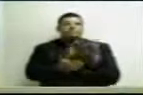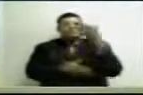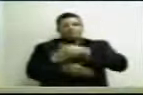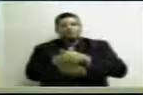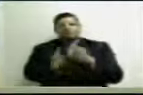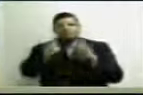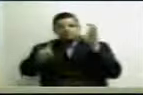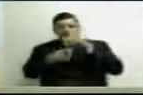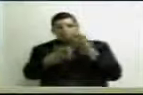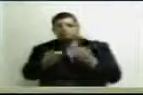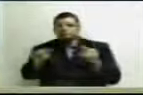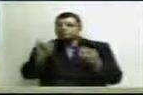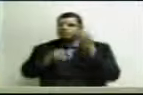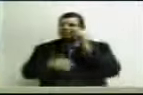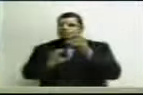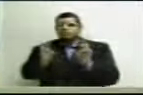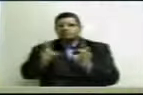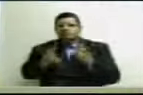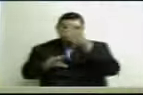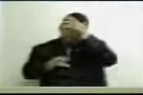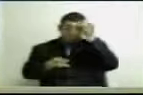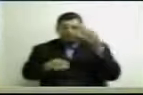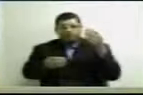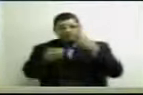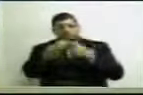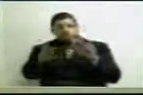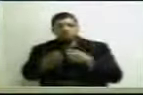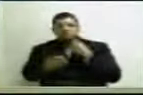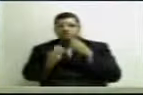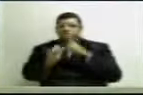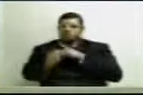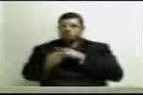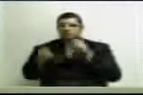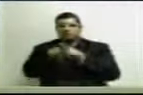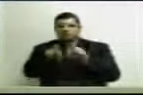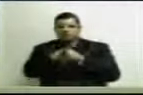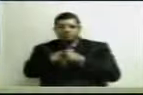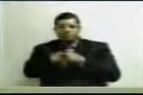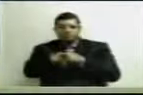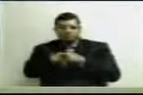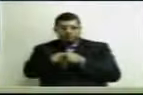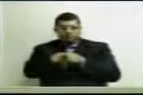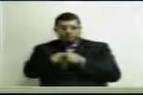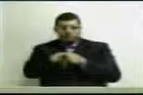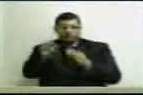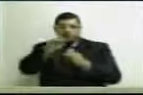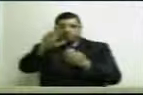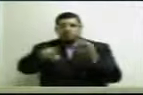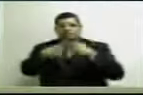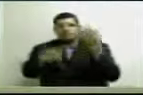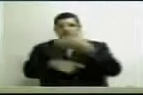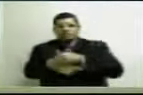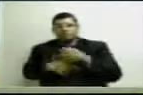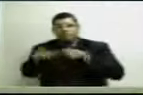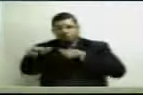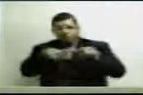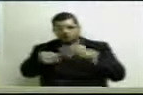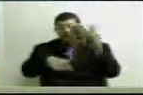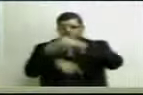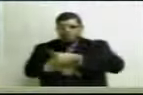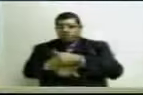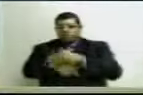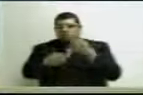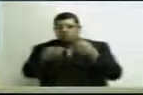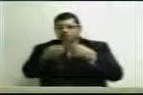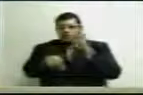caso o atacadista só venda em Manaus, não venda para o interior, para a gente tentar também baratear mais ainda os produtos que